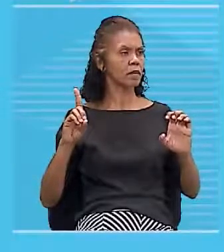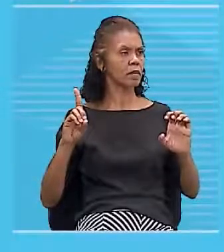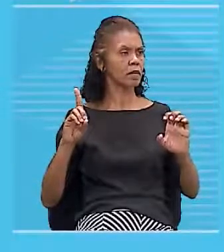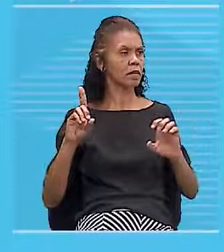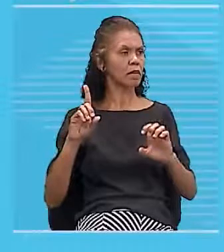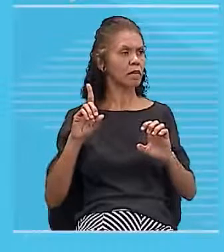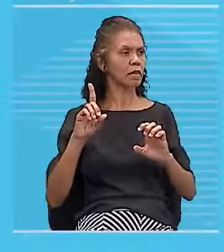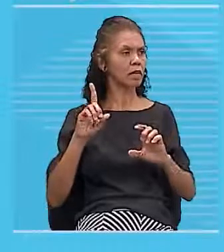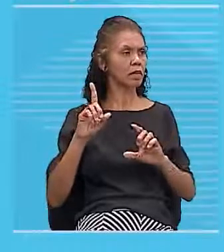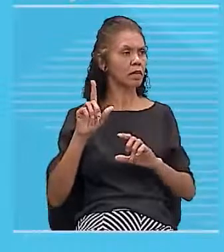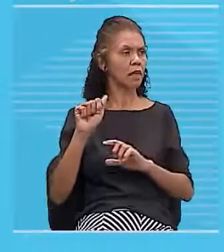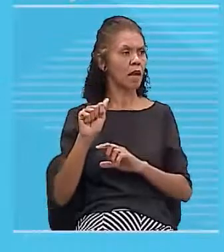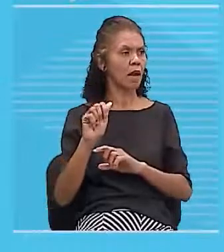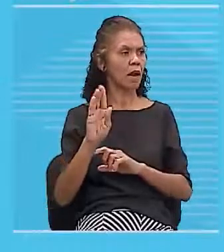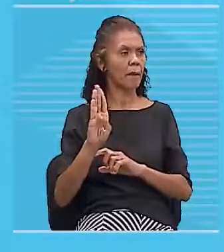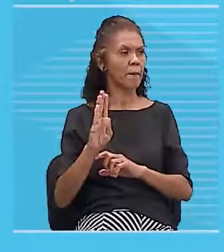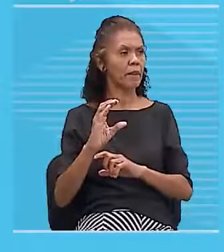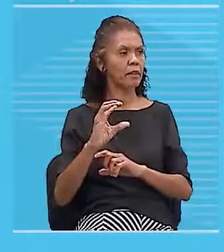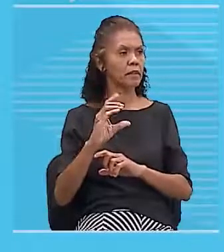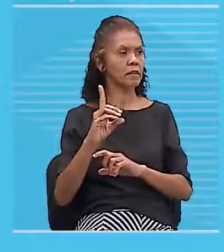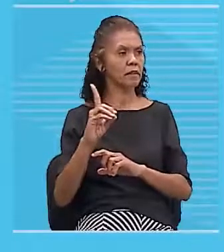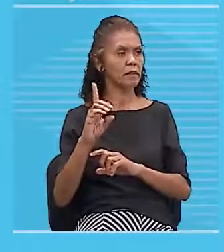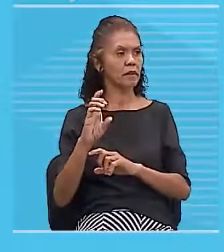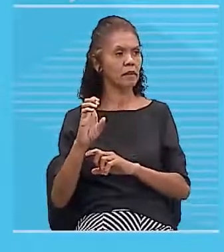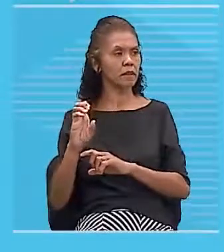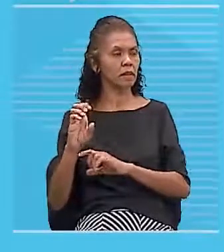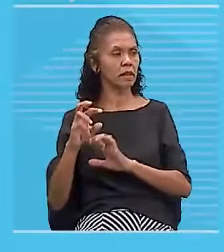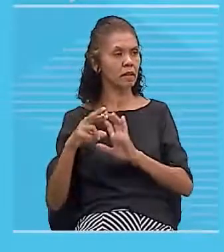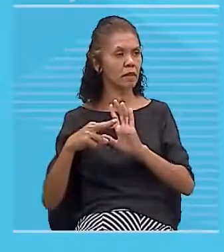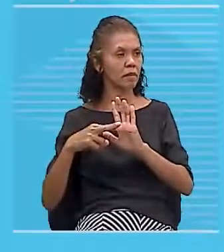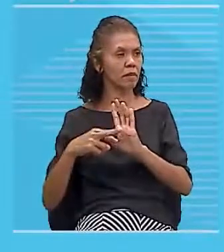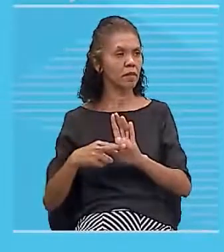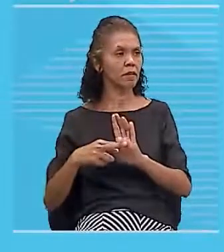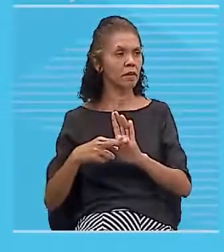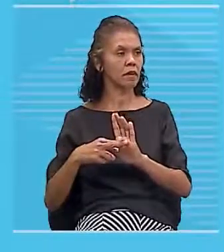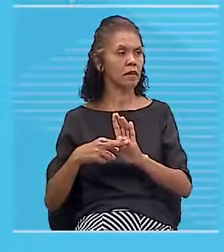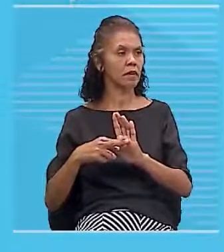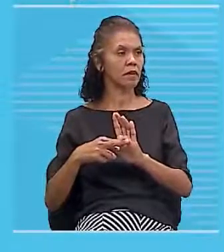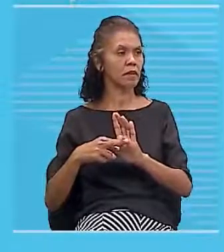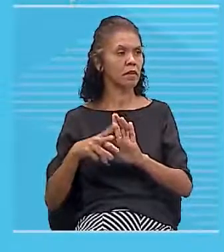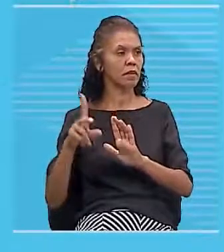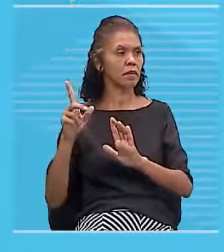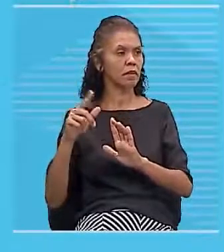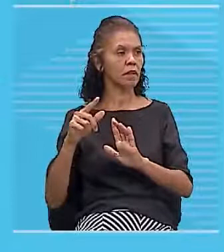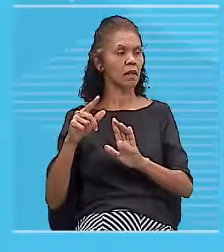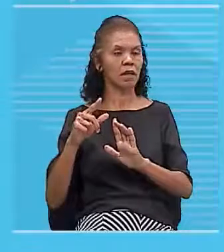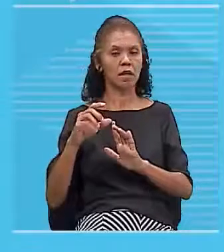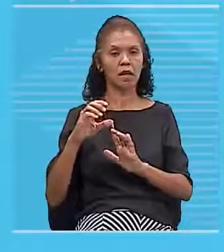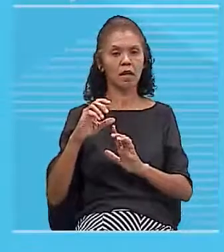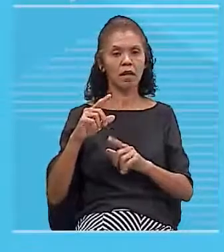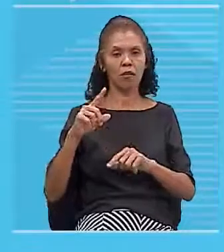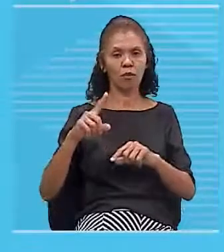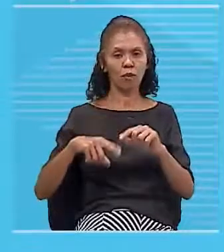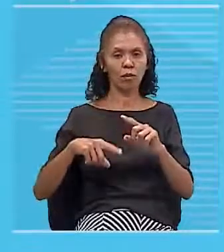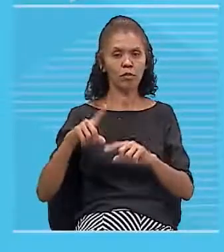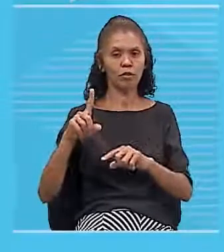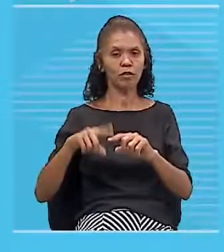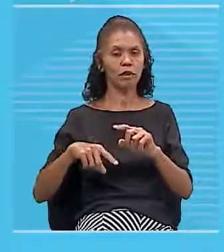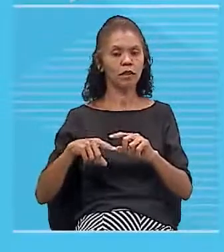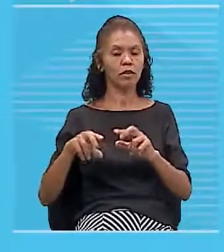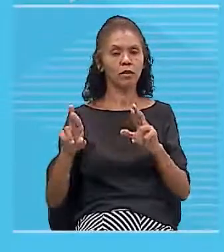representa a posição da chapa metálica imantada após um certo tempo é